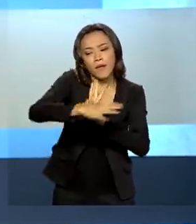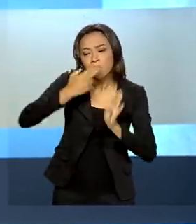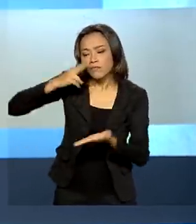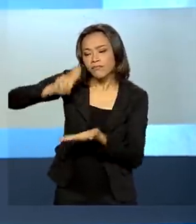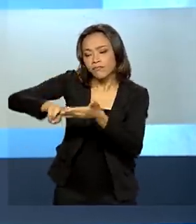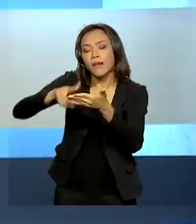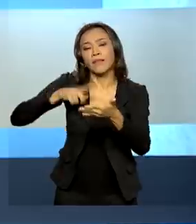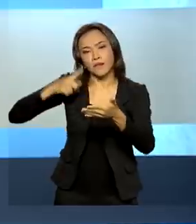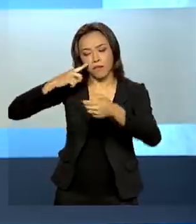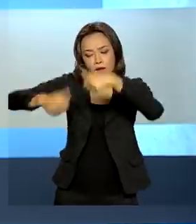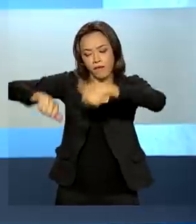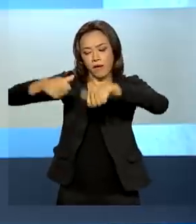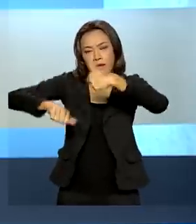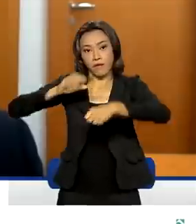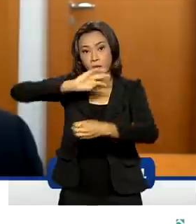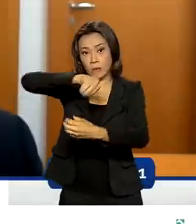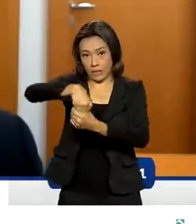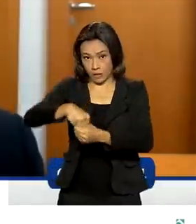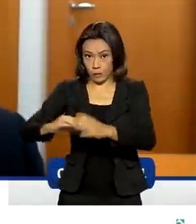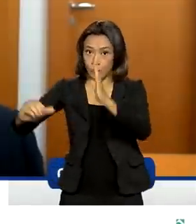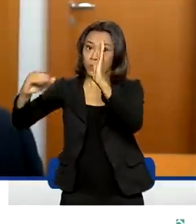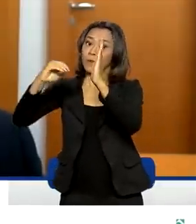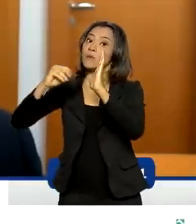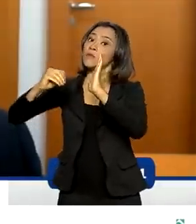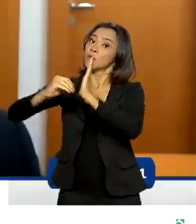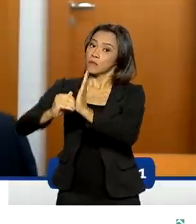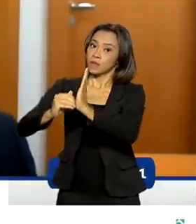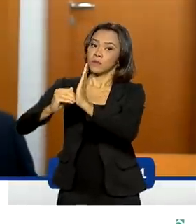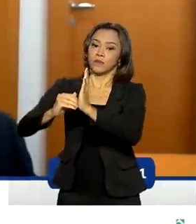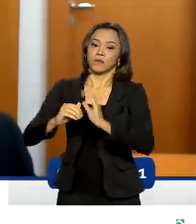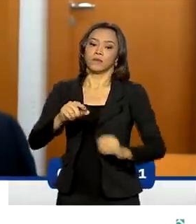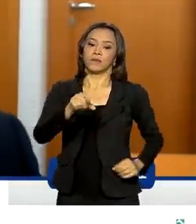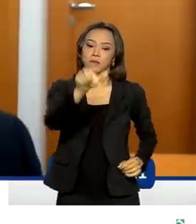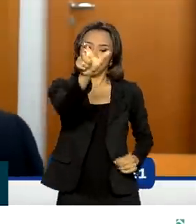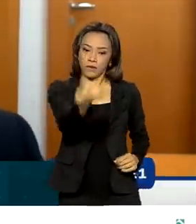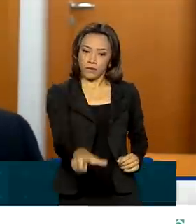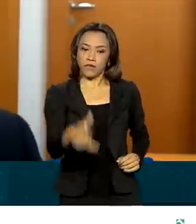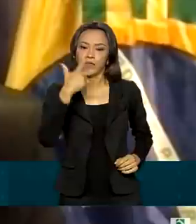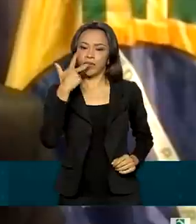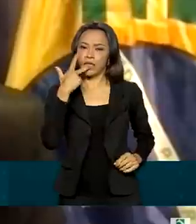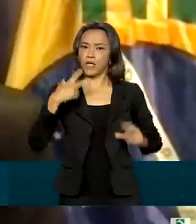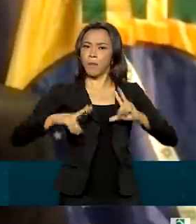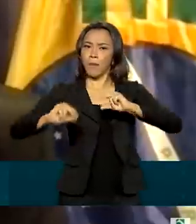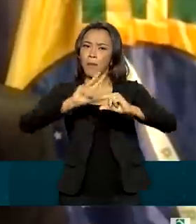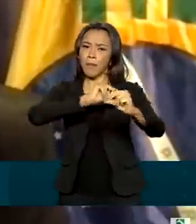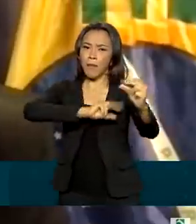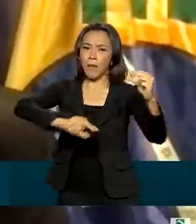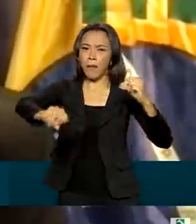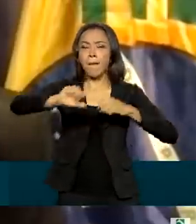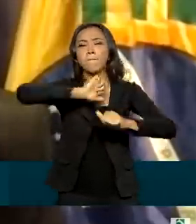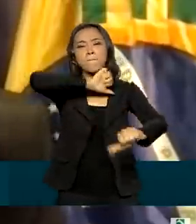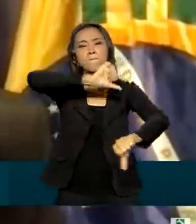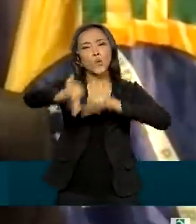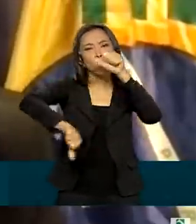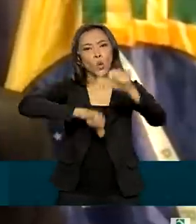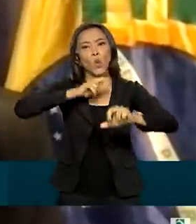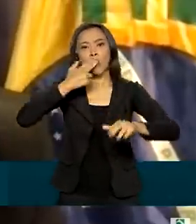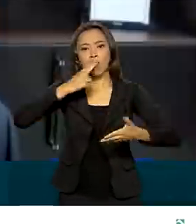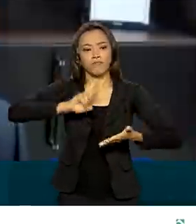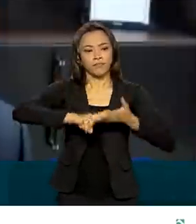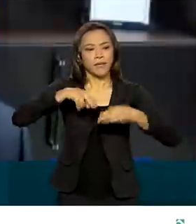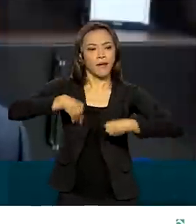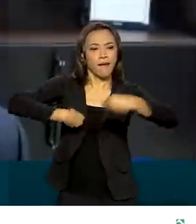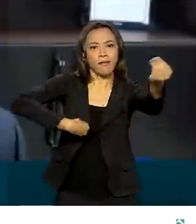analisado no Senado Federal. A forma de se comunicar mudou nos últimos anos com a redução do envio de cartas e